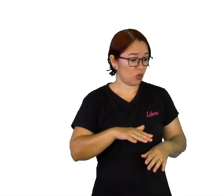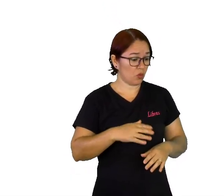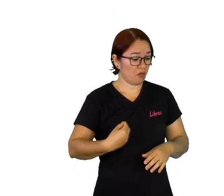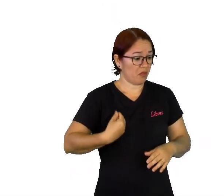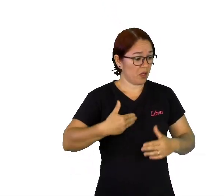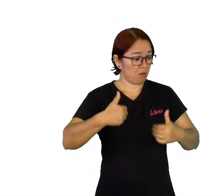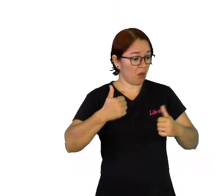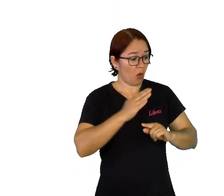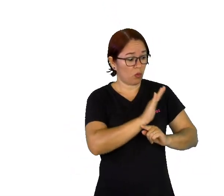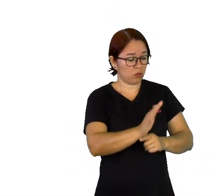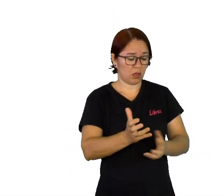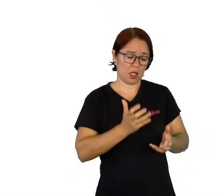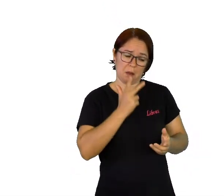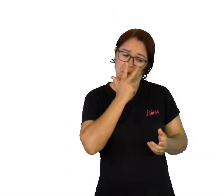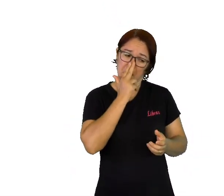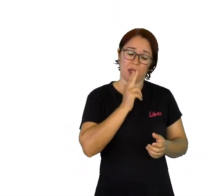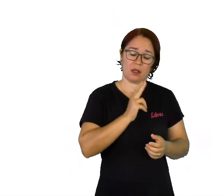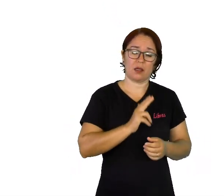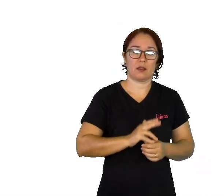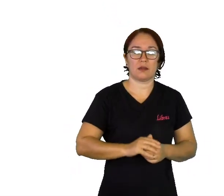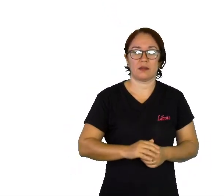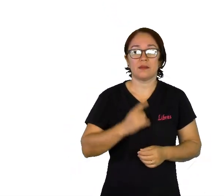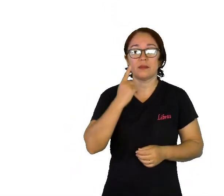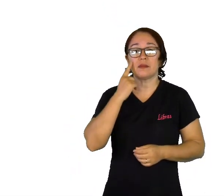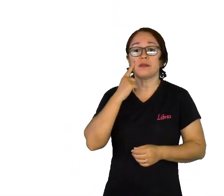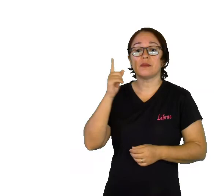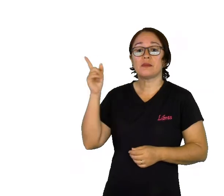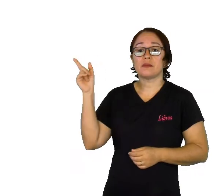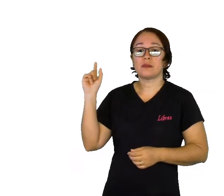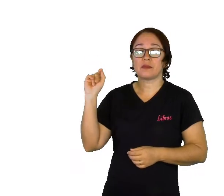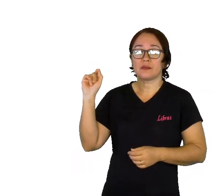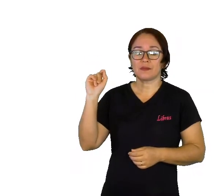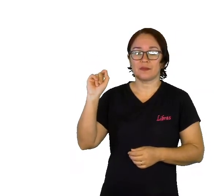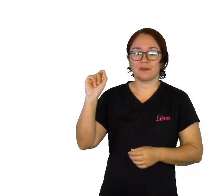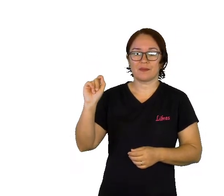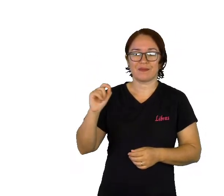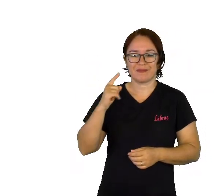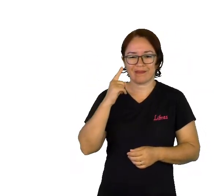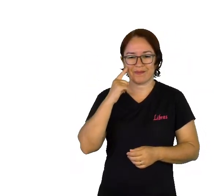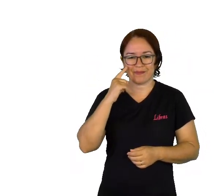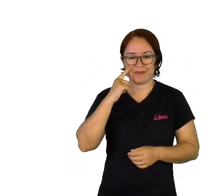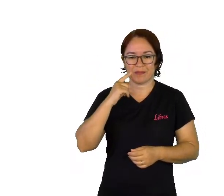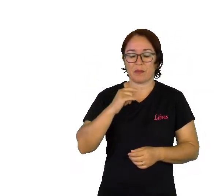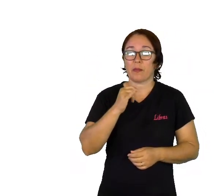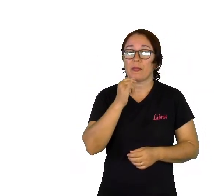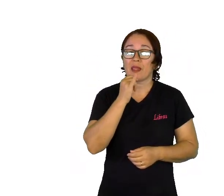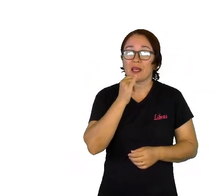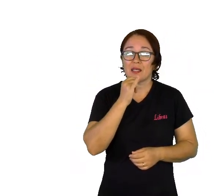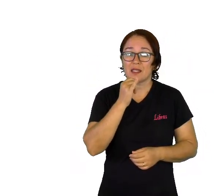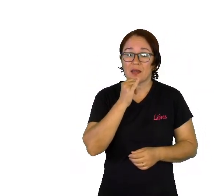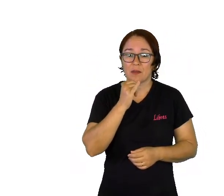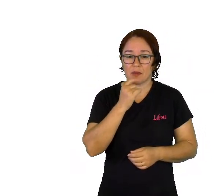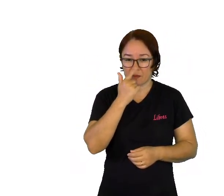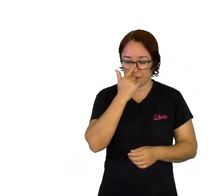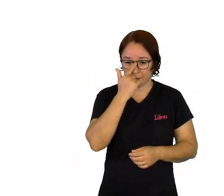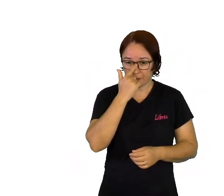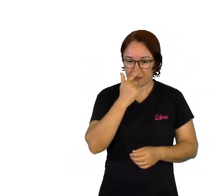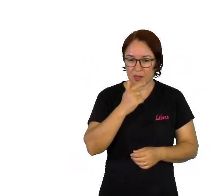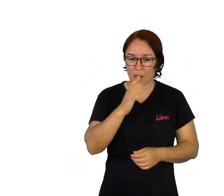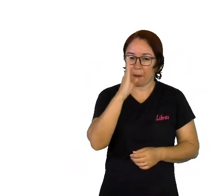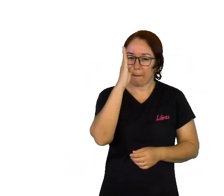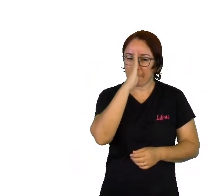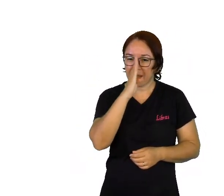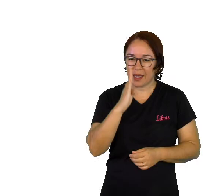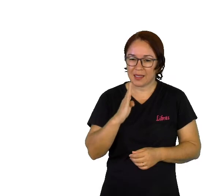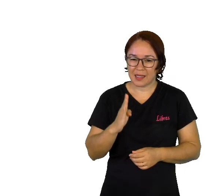Então, aqui nós temos para mostrar para vocês o mapa do trabalho escravo. Então, vocês podem estar observando,